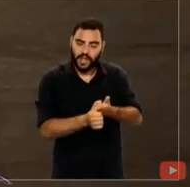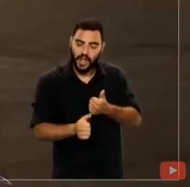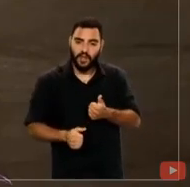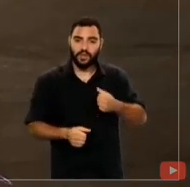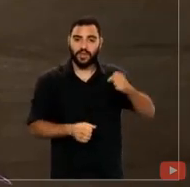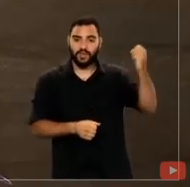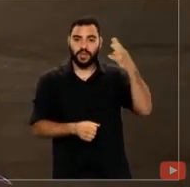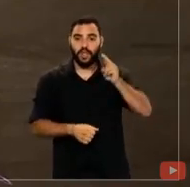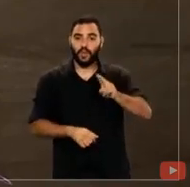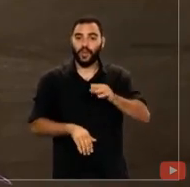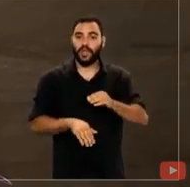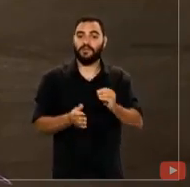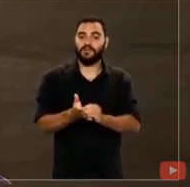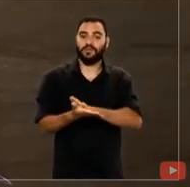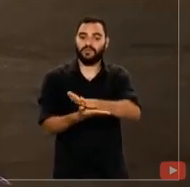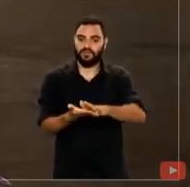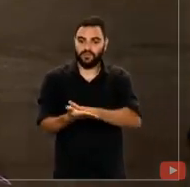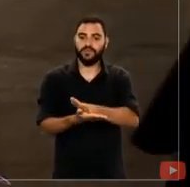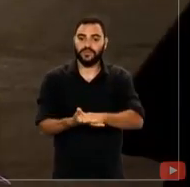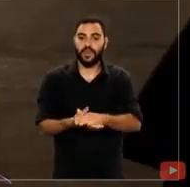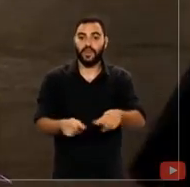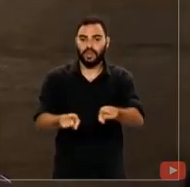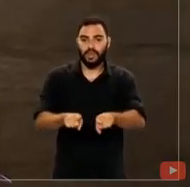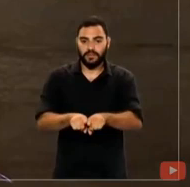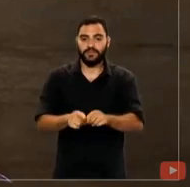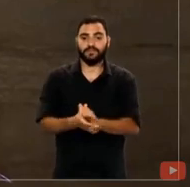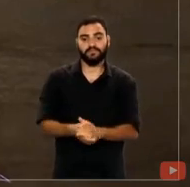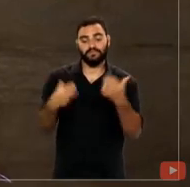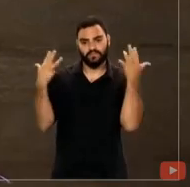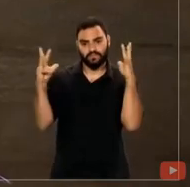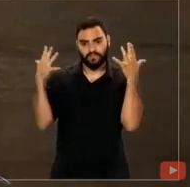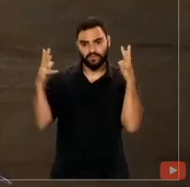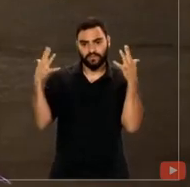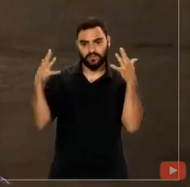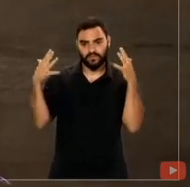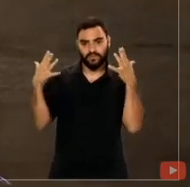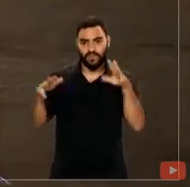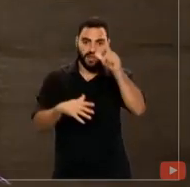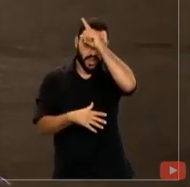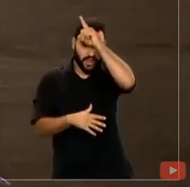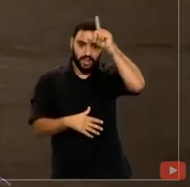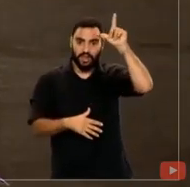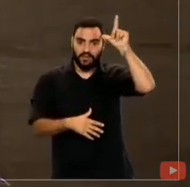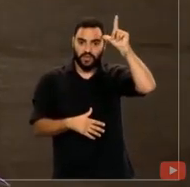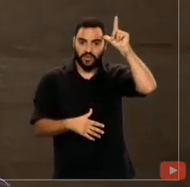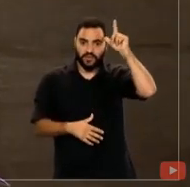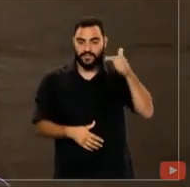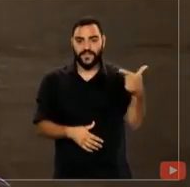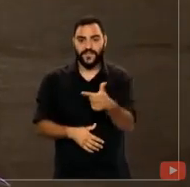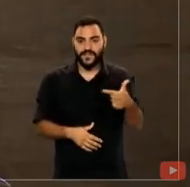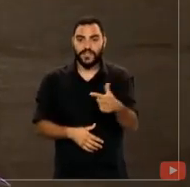falte neste mistério. Parabenizo ainda, S. Exª, o Sr. Ministro Ricardo Lewandowski, Vice